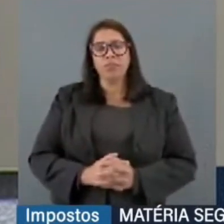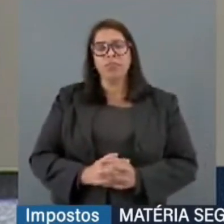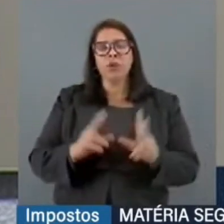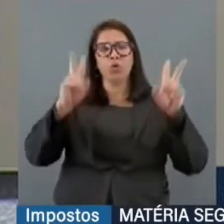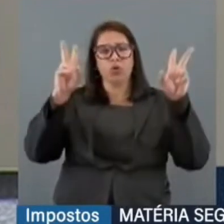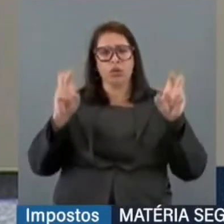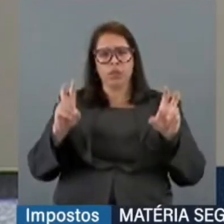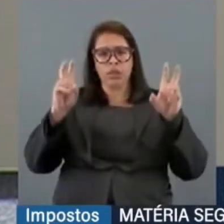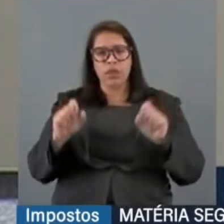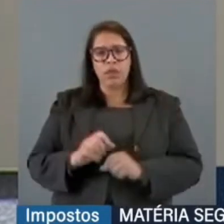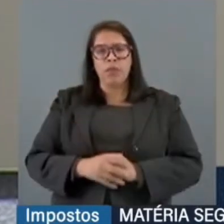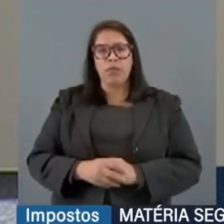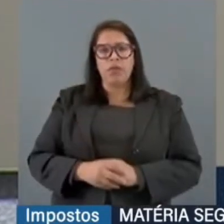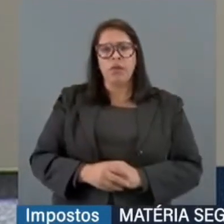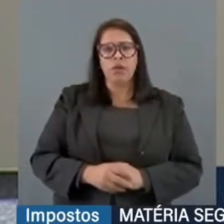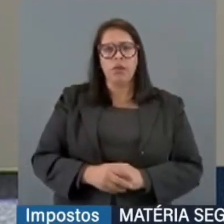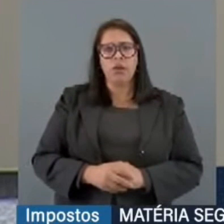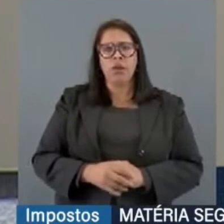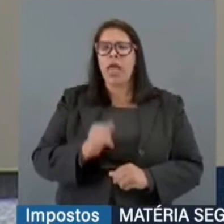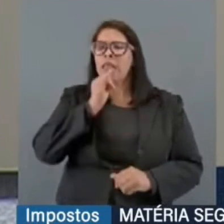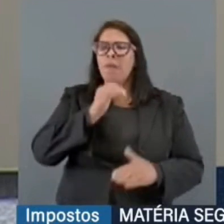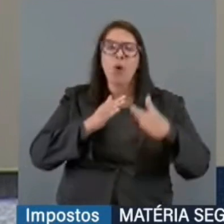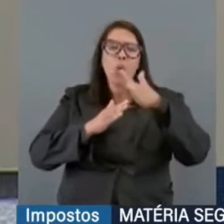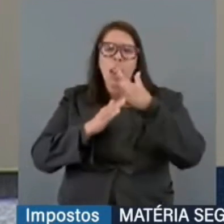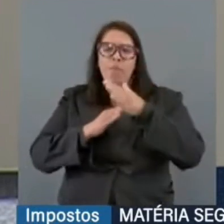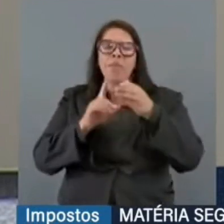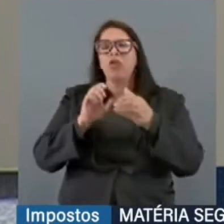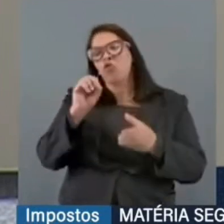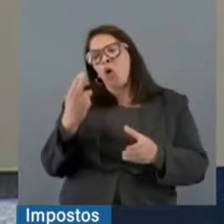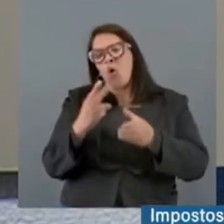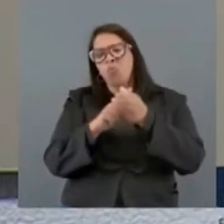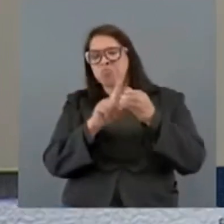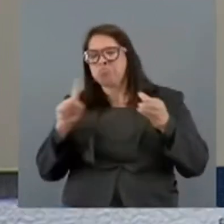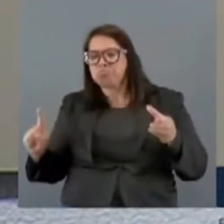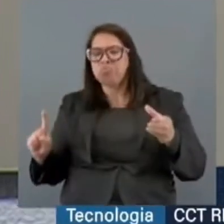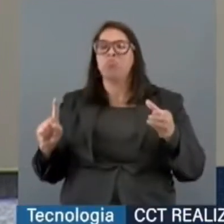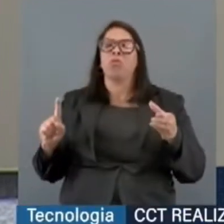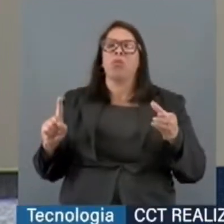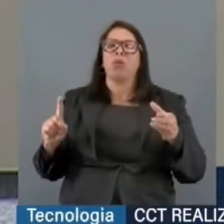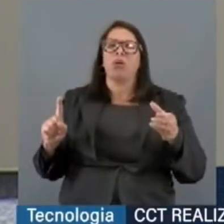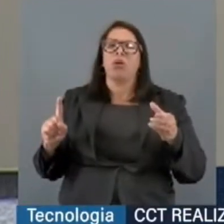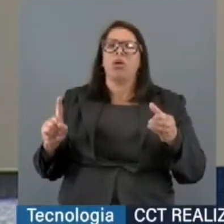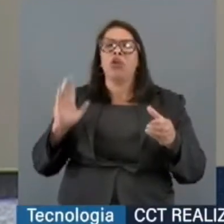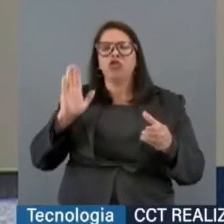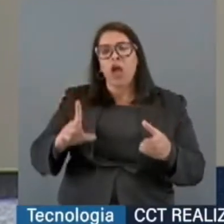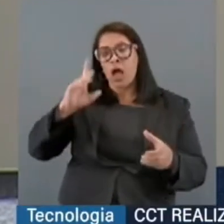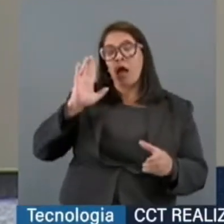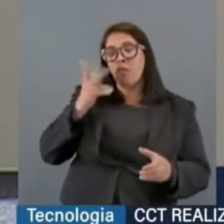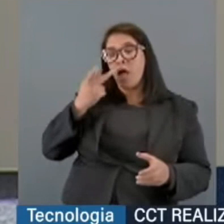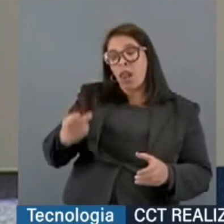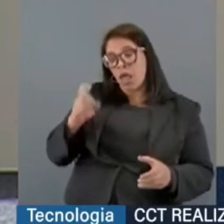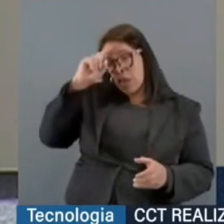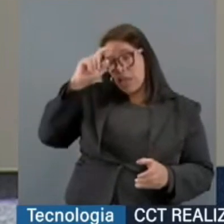à suspeição, impedimento, como eu já disse anteriormente, senador Sérgio Moro,